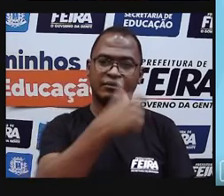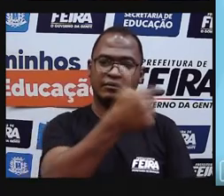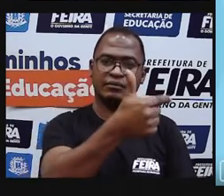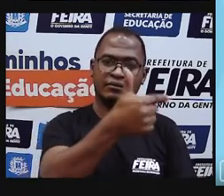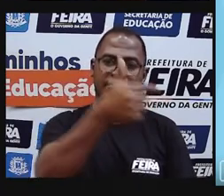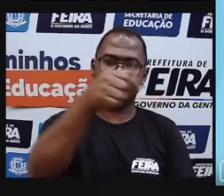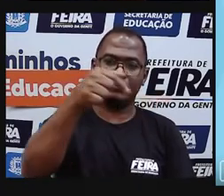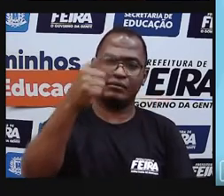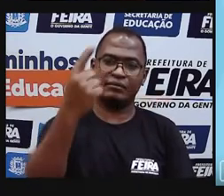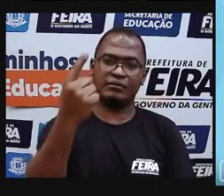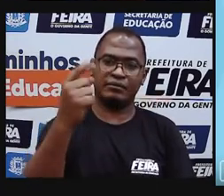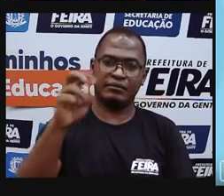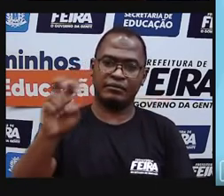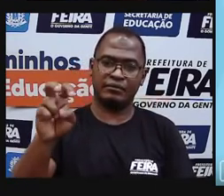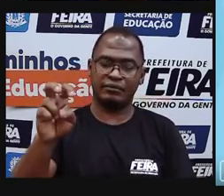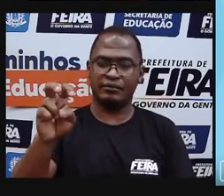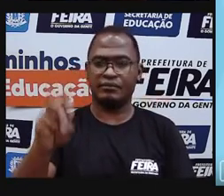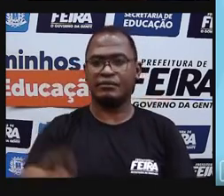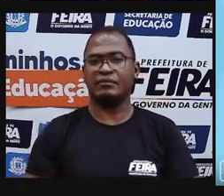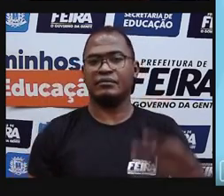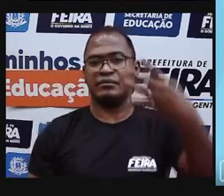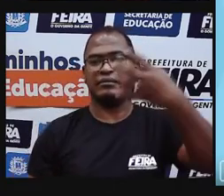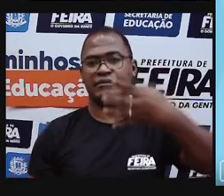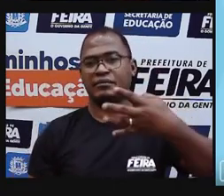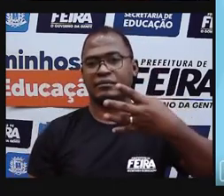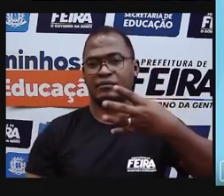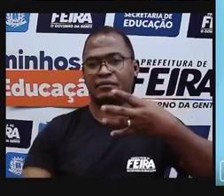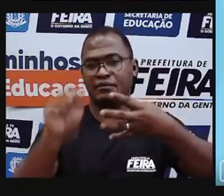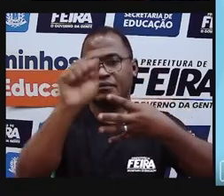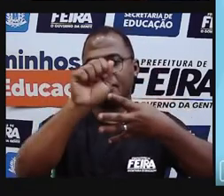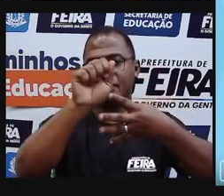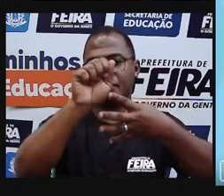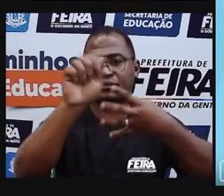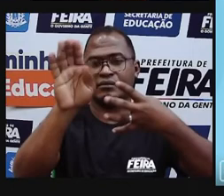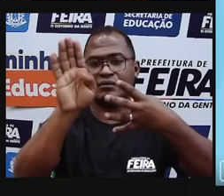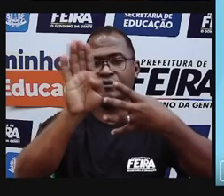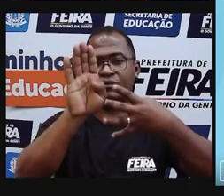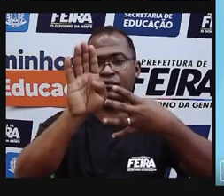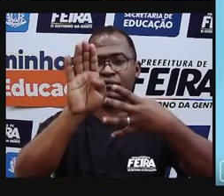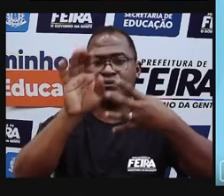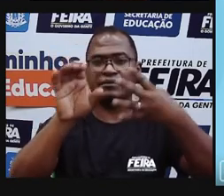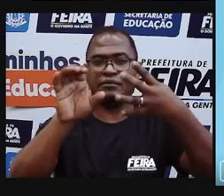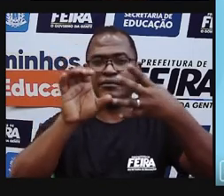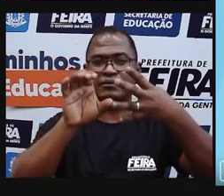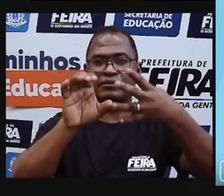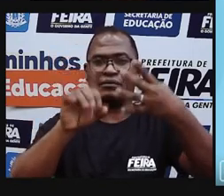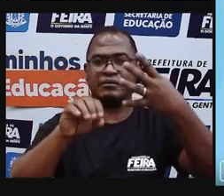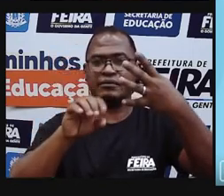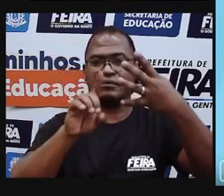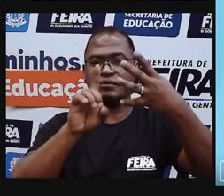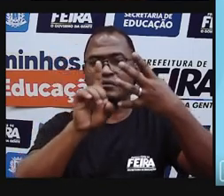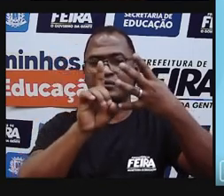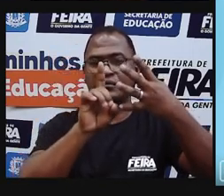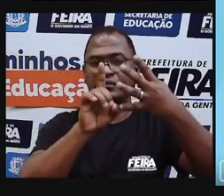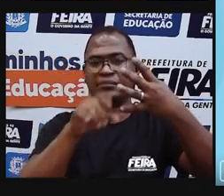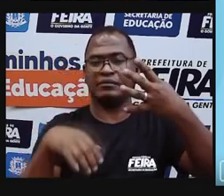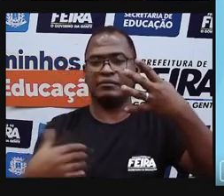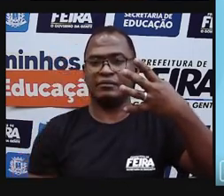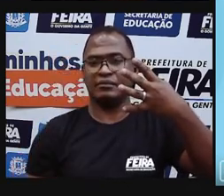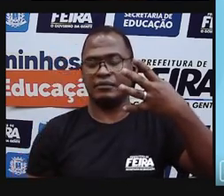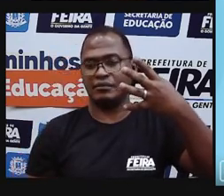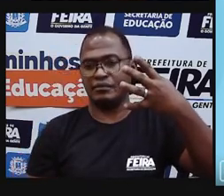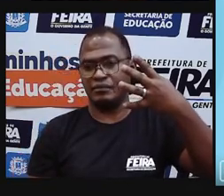Quanto é dois mil setecentos e quinze? São cinco dezenas e nove unidades? Cinquenta e nove? Não.